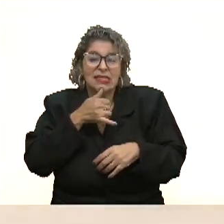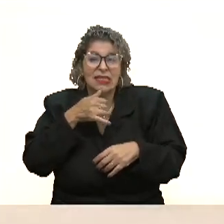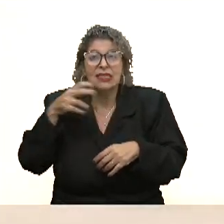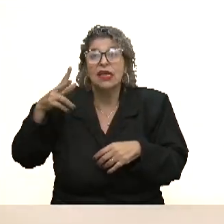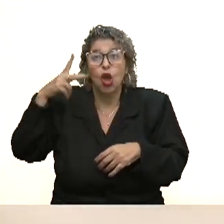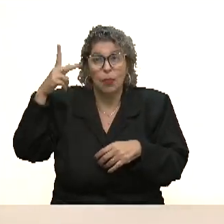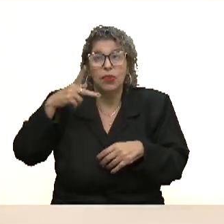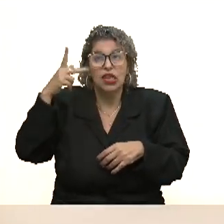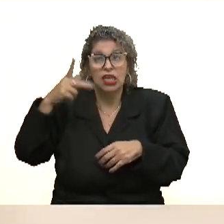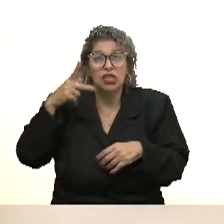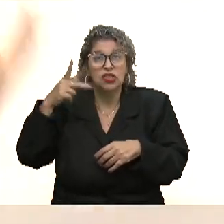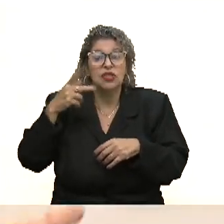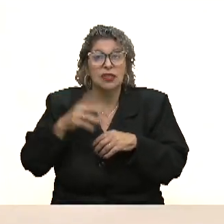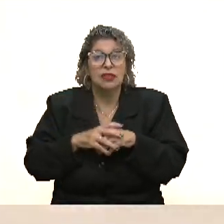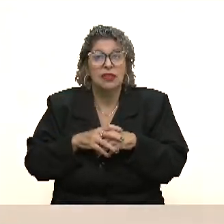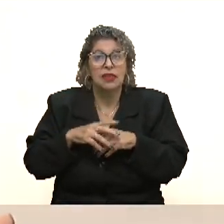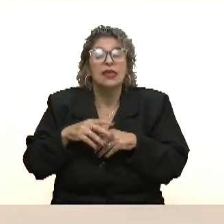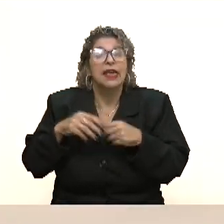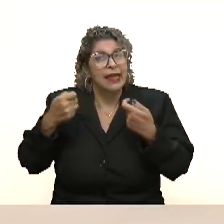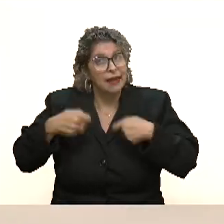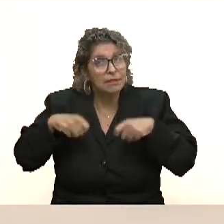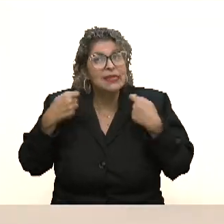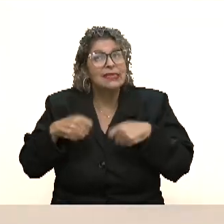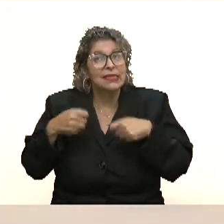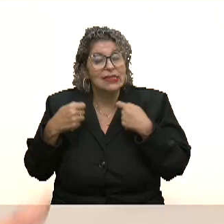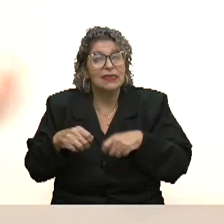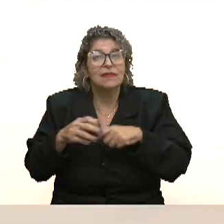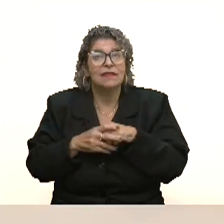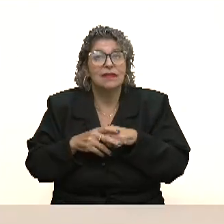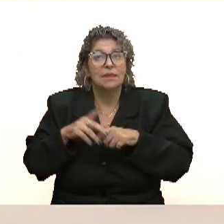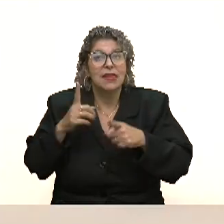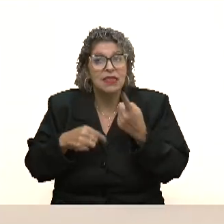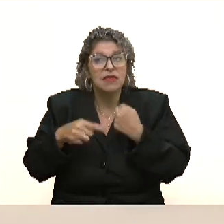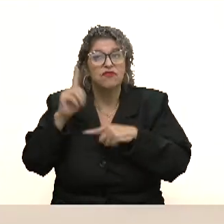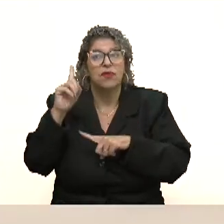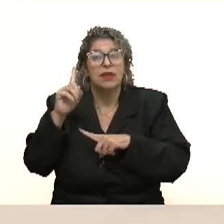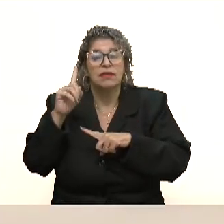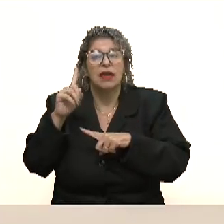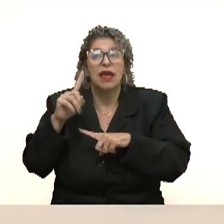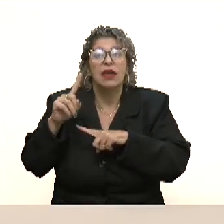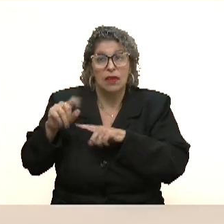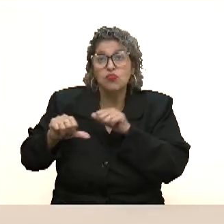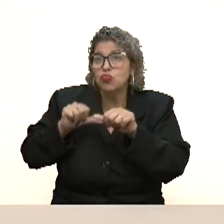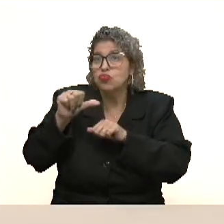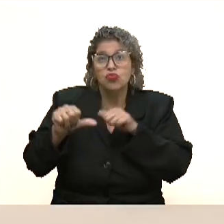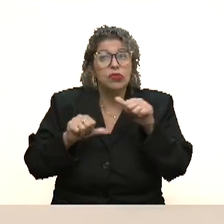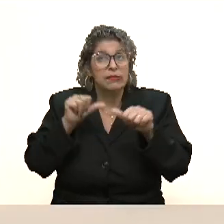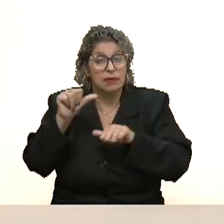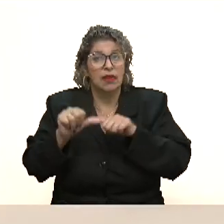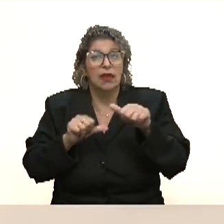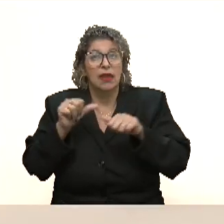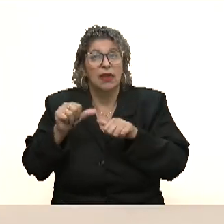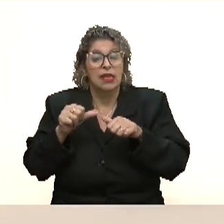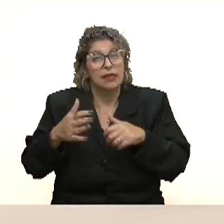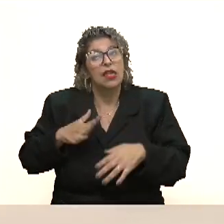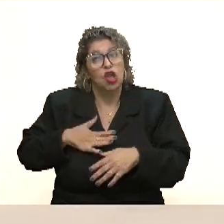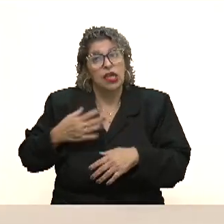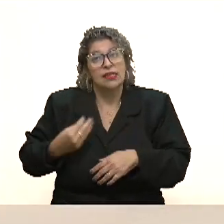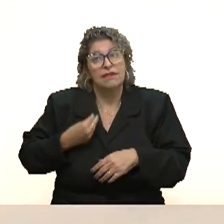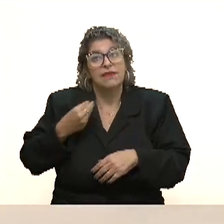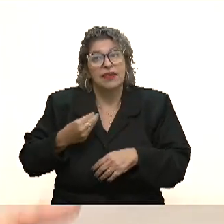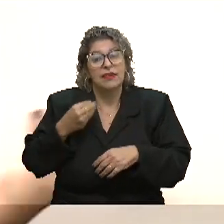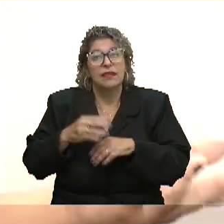política. A política é um meio necessário para a gente transformar e mudar qualquer coisa da nossa vida.